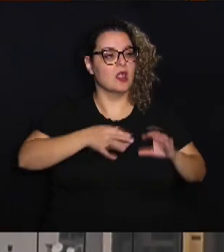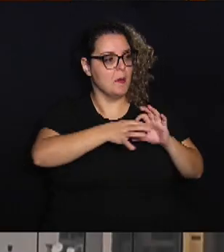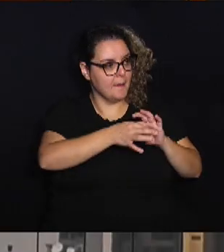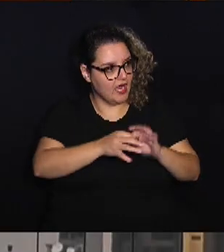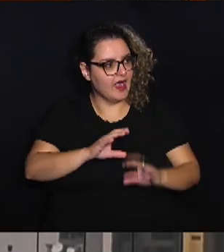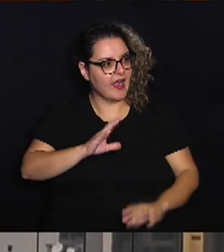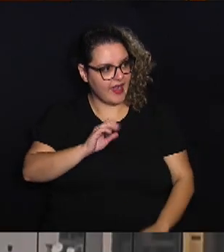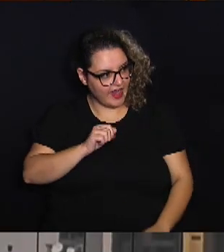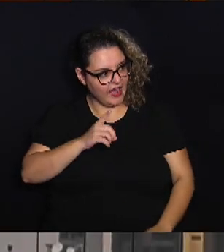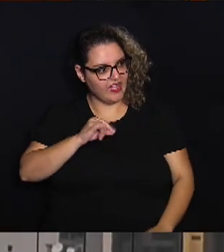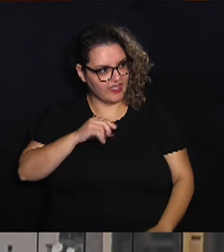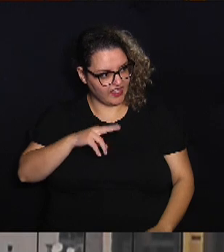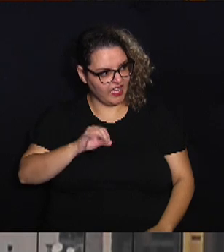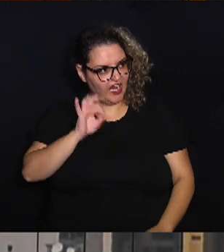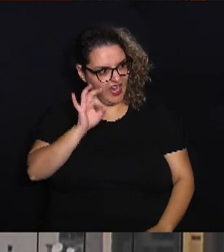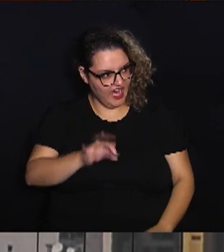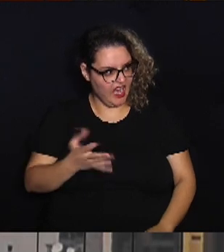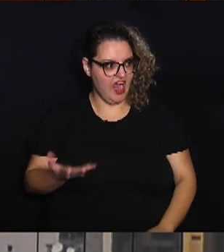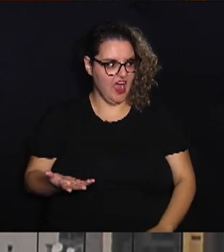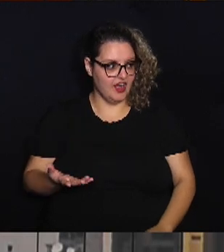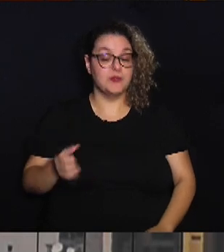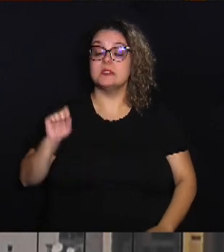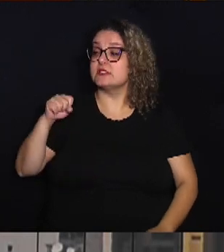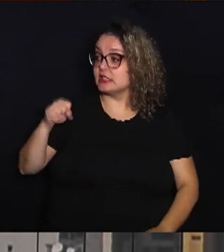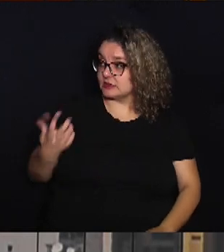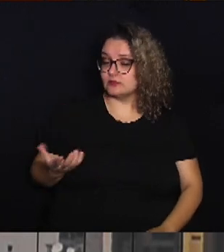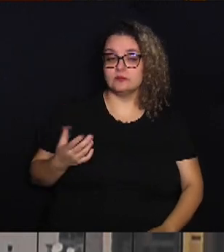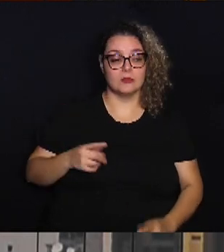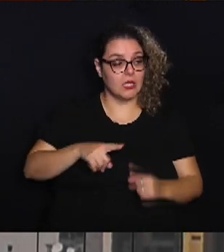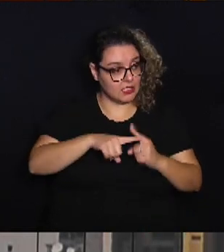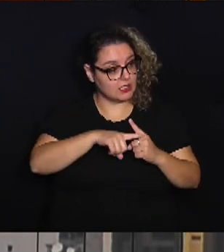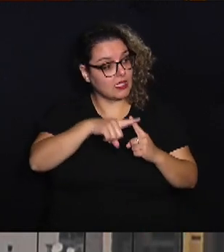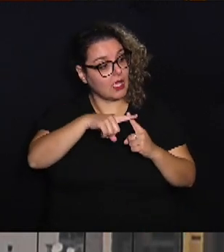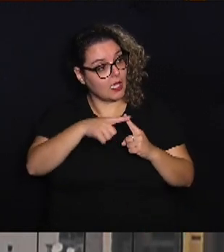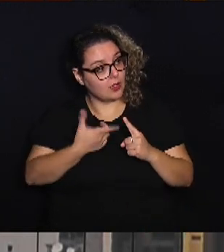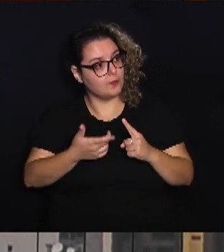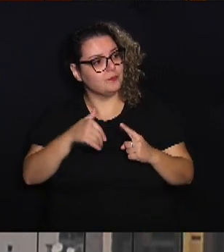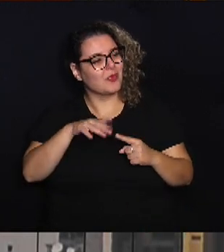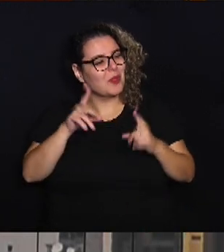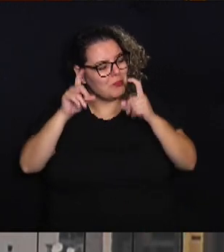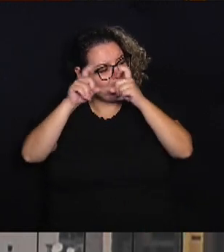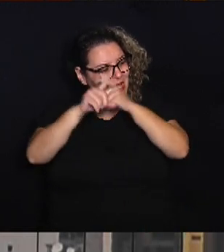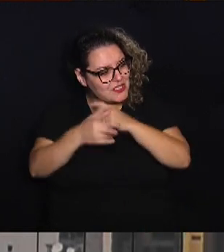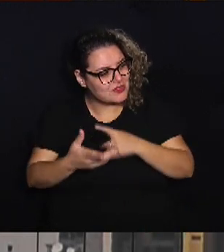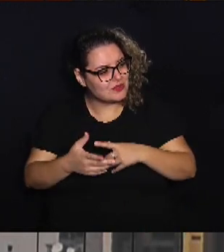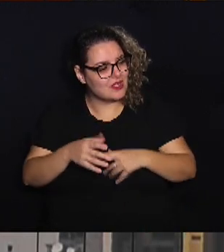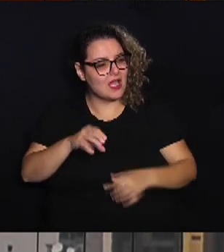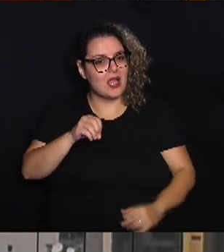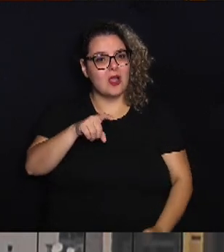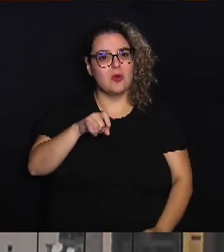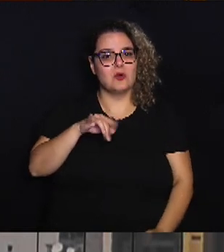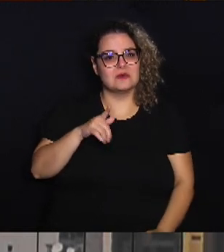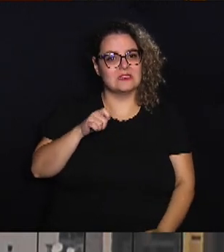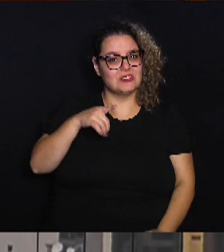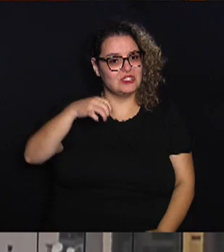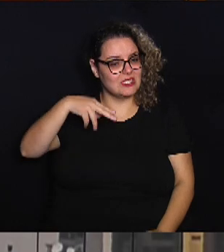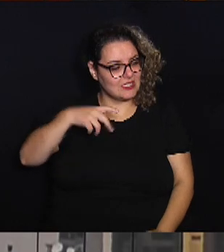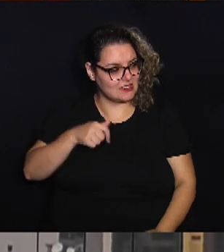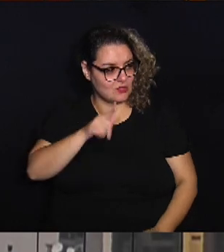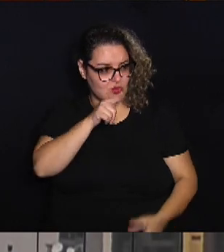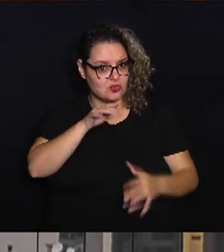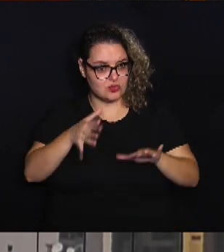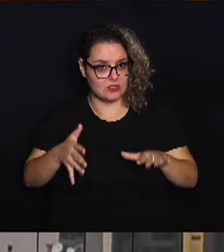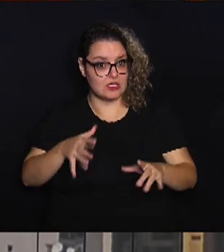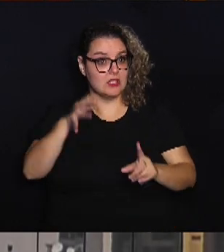e tem também a questão de altas temperaturas, fica mais difícil a oxigenação dos oceanos e aí você